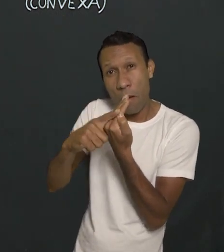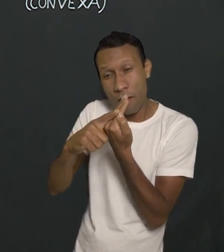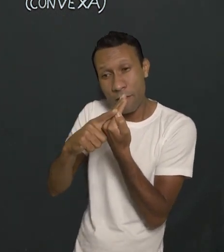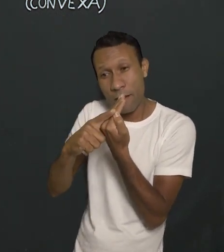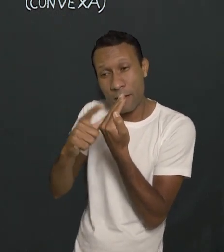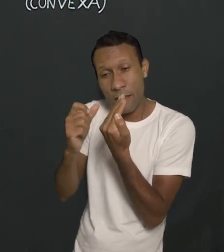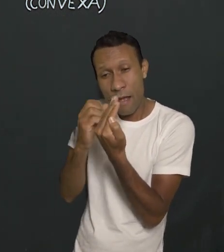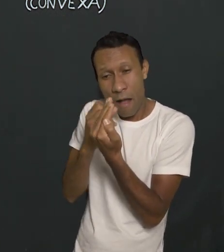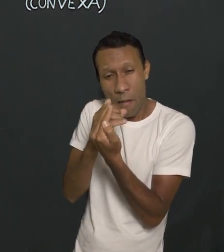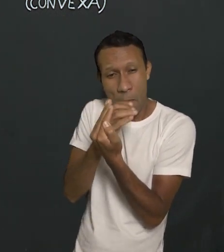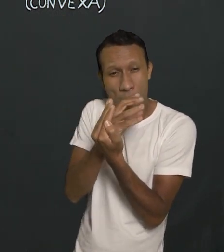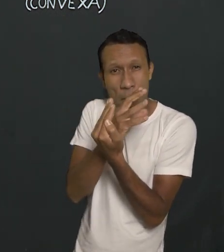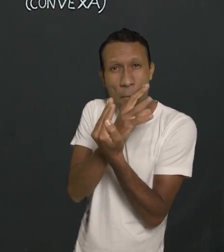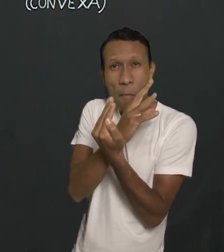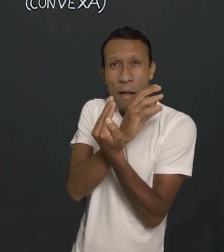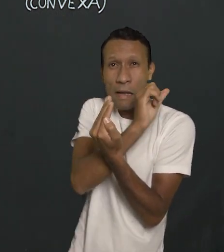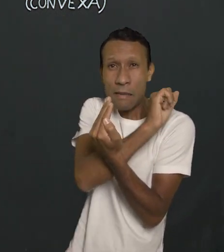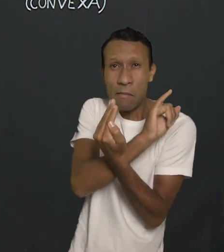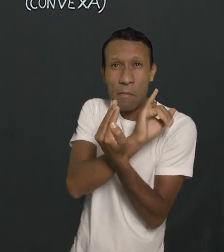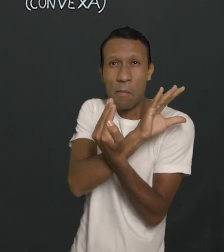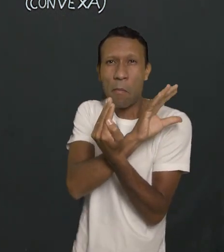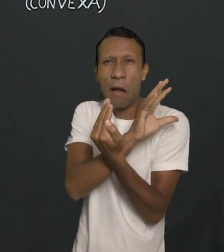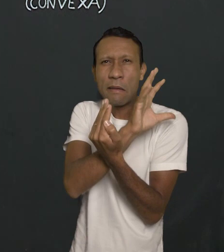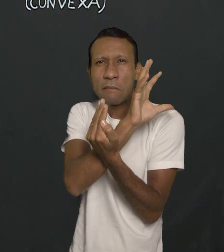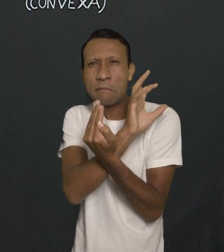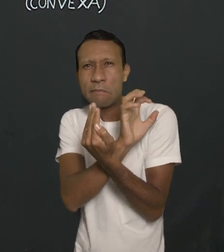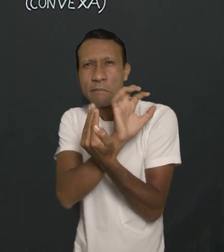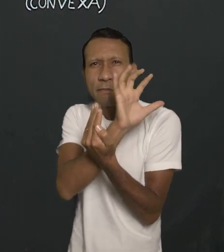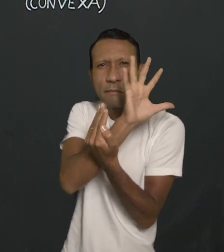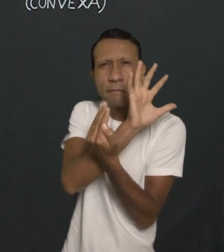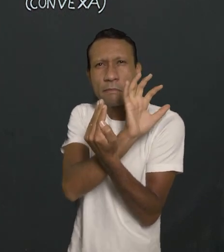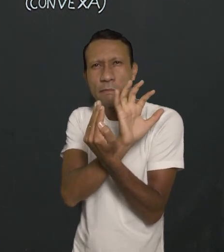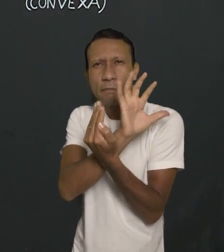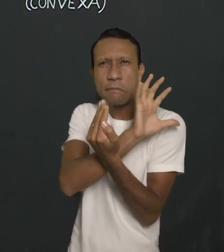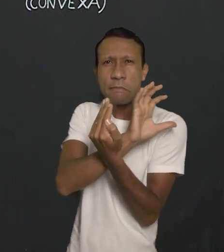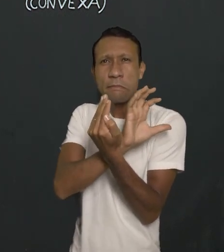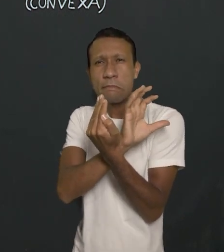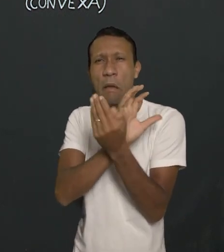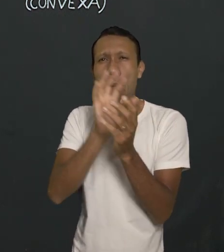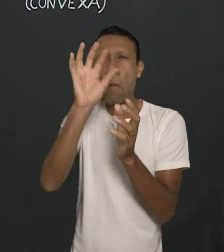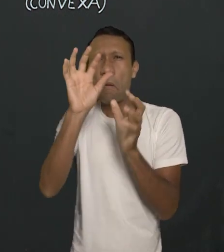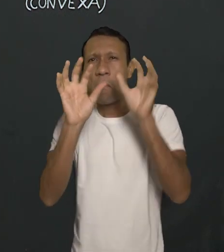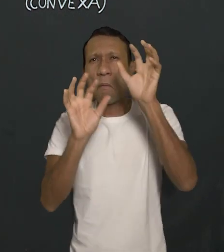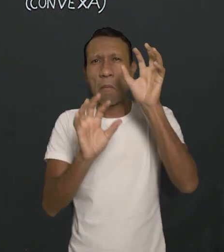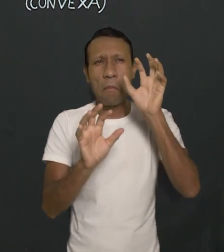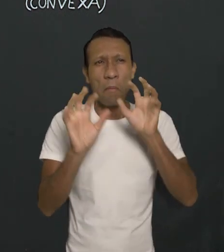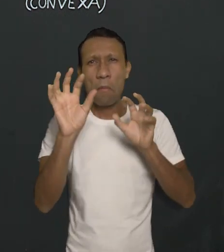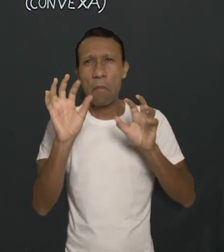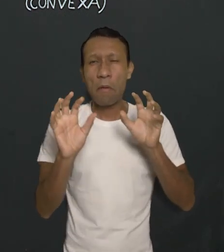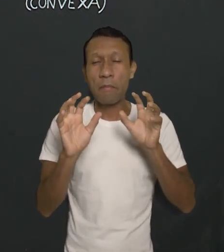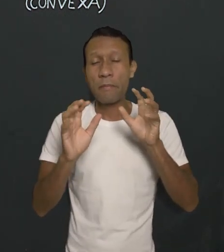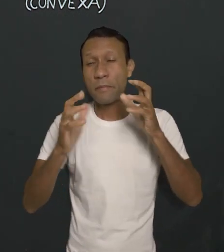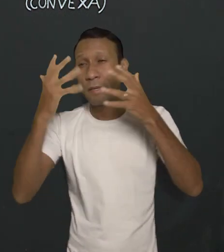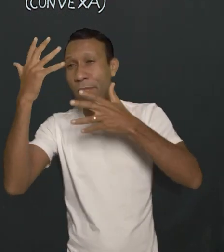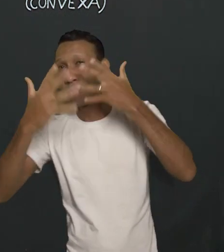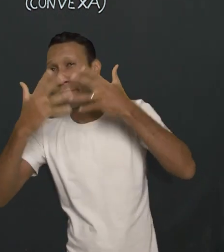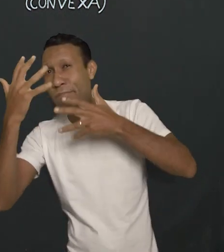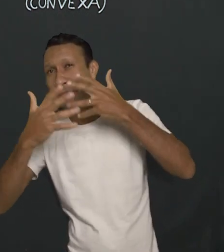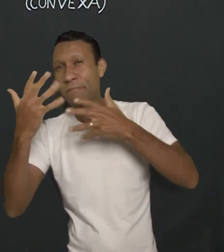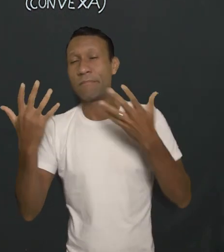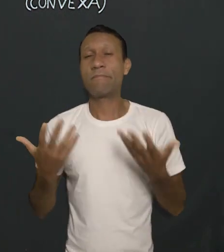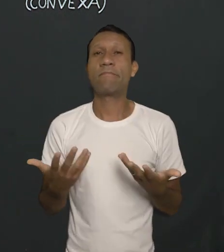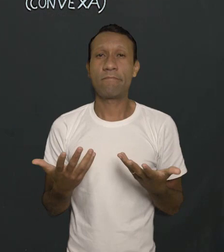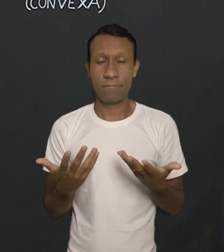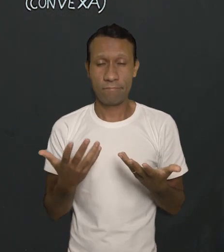geral, a imagem lá no fundo, ela não forma perfeita. Ela vai formando, foca um pedaço aqui, foca outro pedaço ali, no todo a